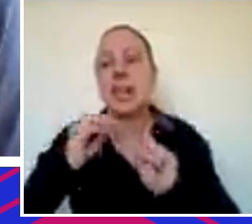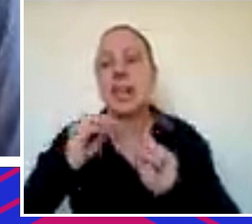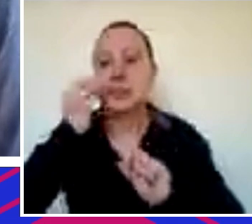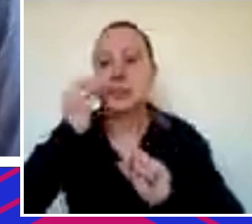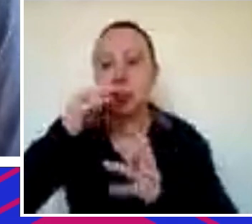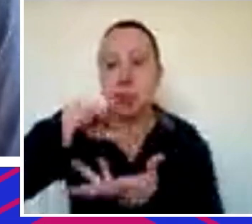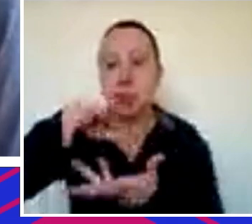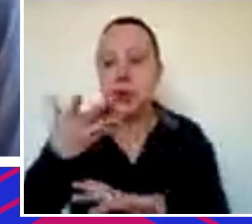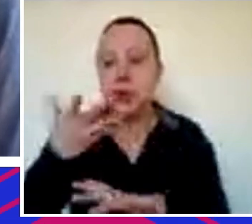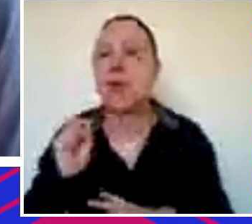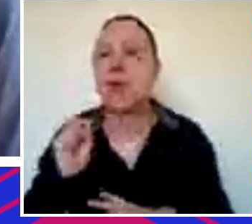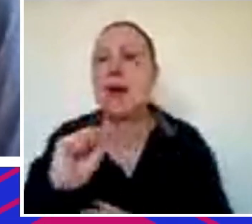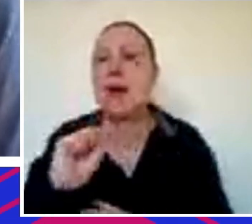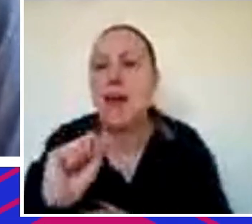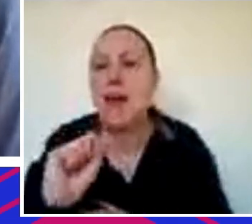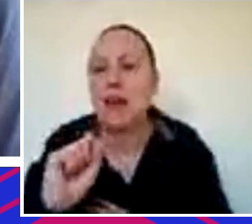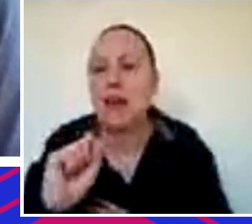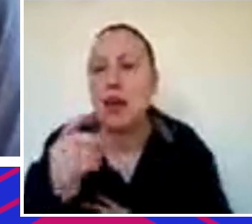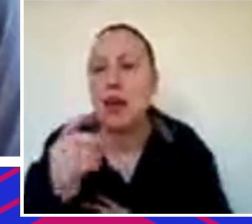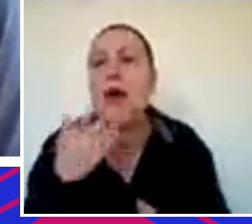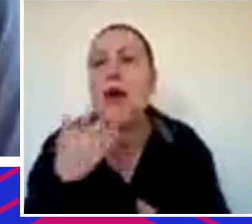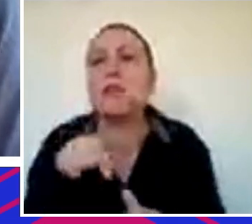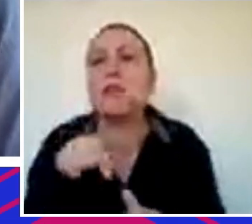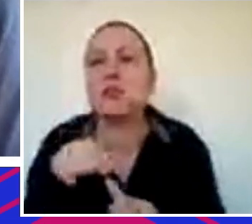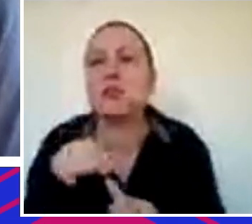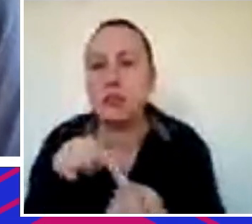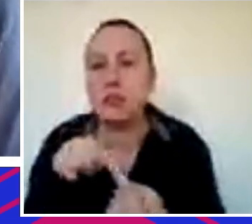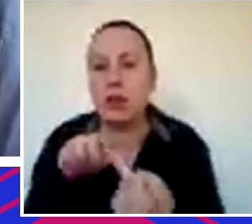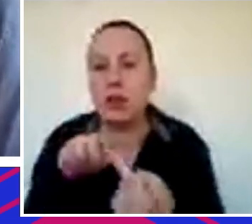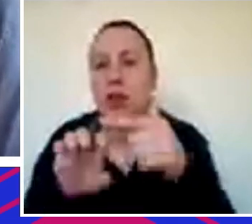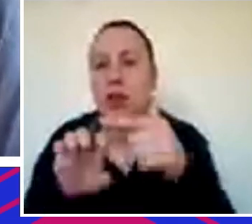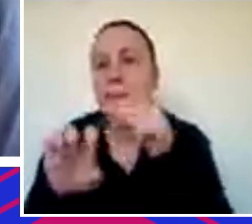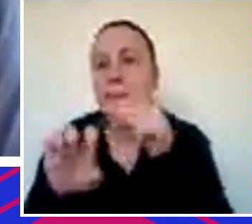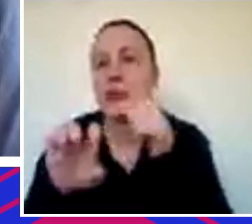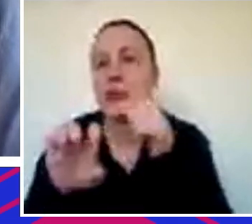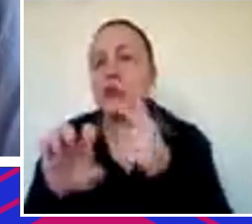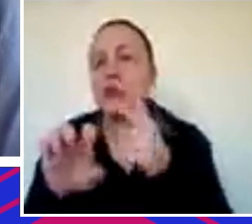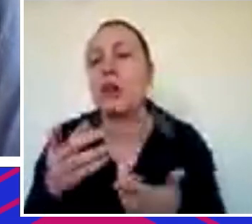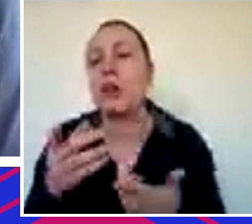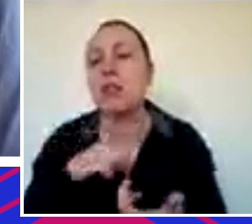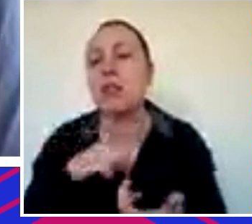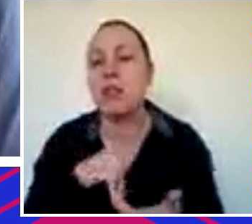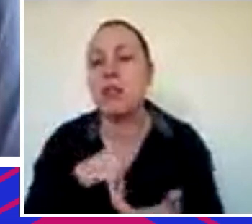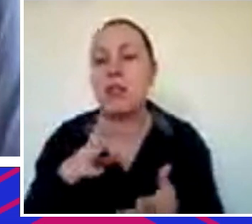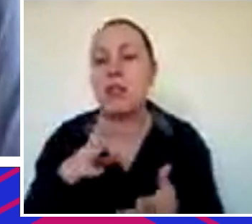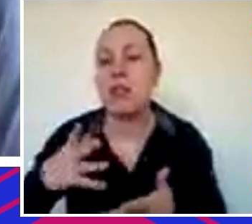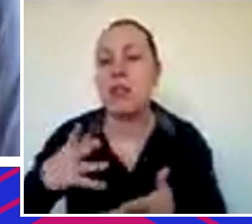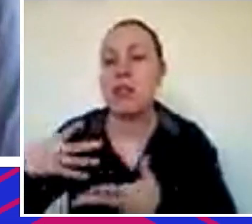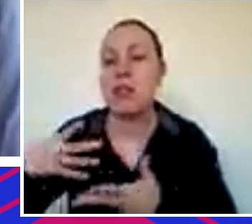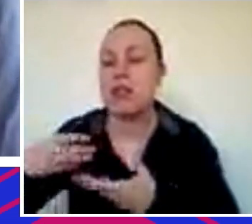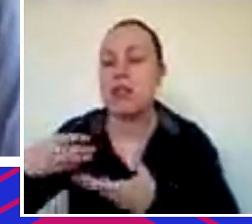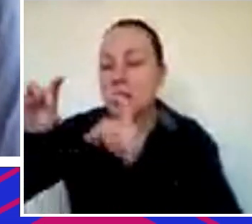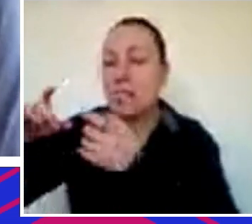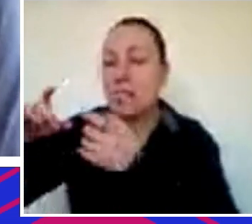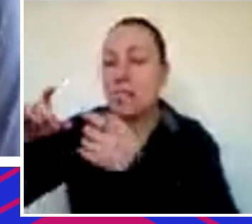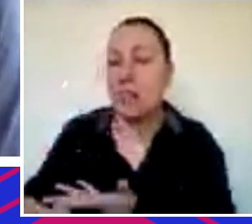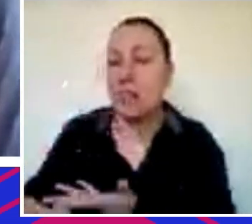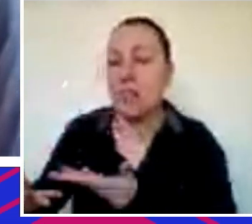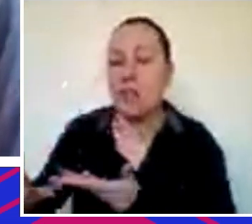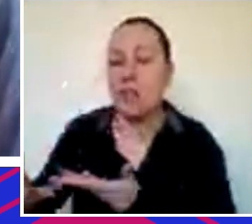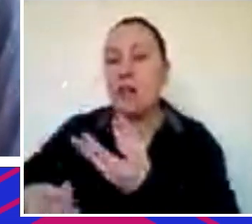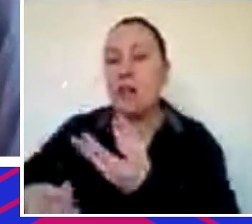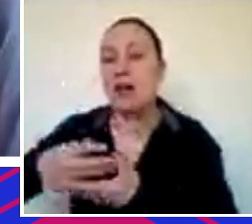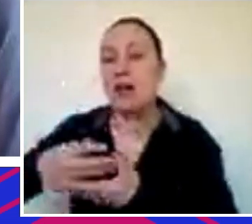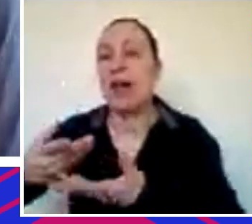terra acho que quem é empreendedor tem uma chance única de transformar coisas de deixar um legado de ver as coisas acontecerem de empurrar o Brasil para frente